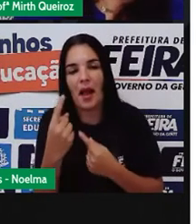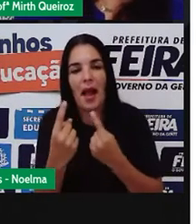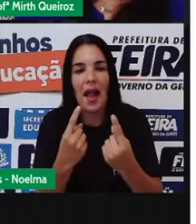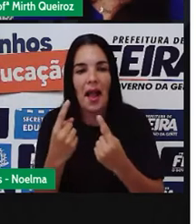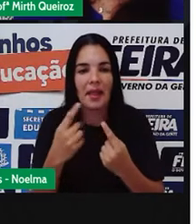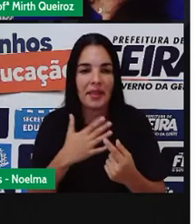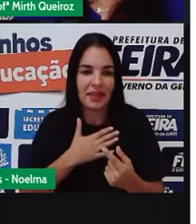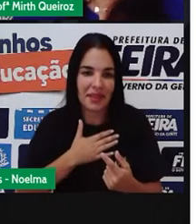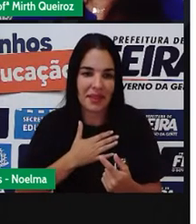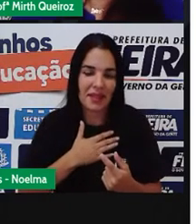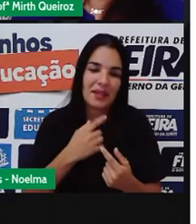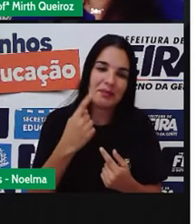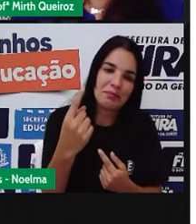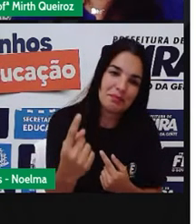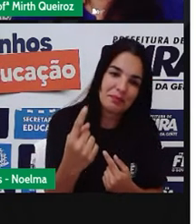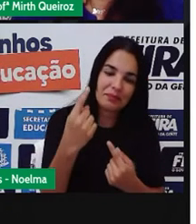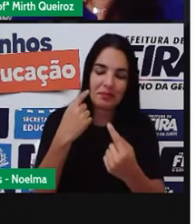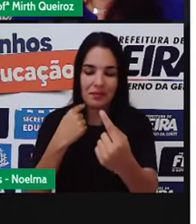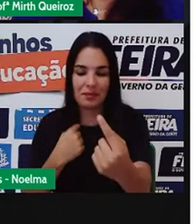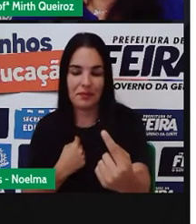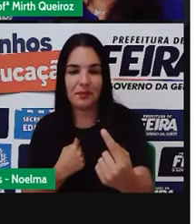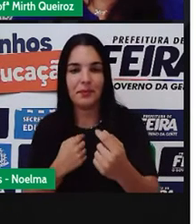Tanto eu as dela Quanto ela as minhas Certo?